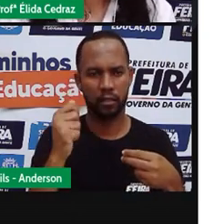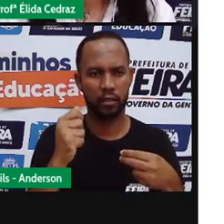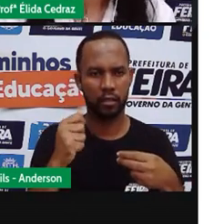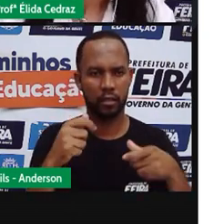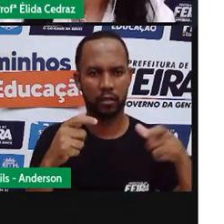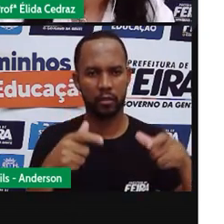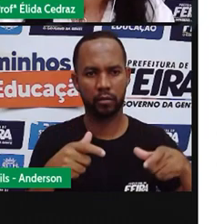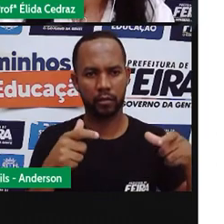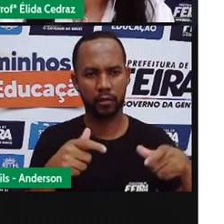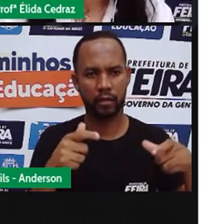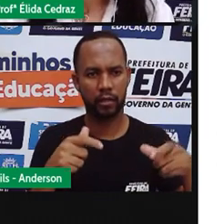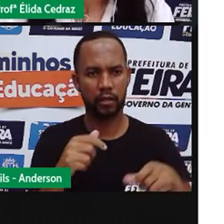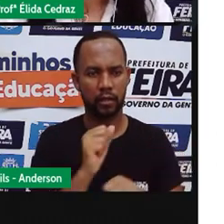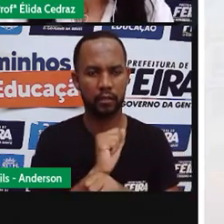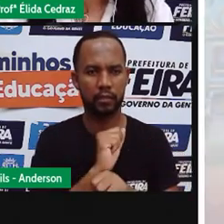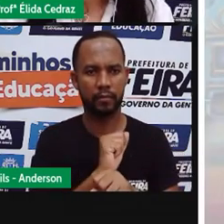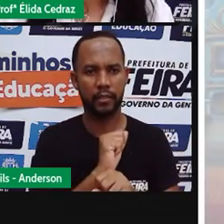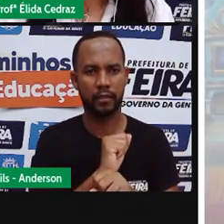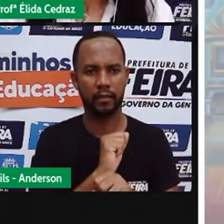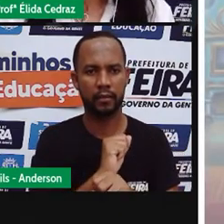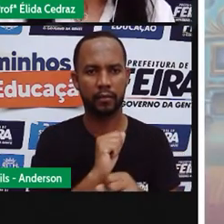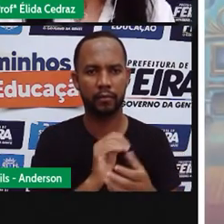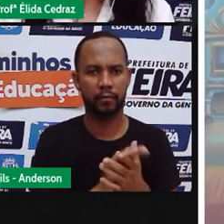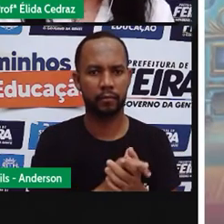vilarejo esperando por ele.